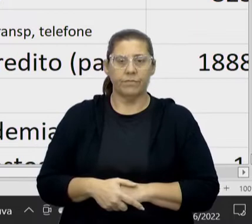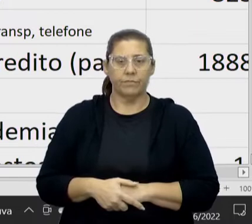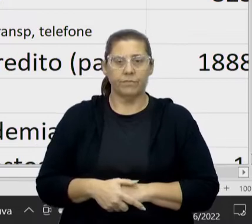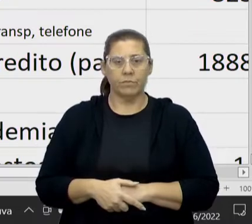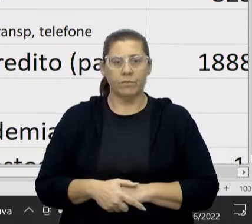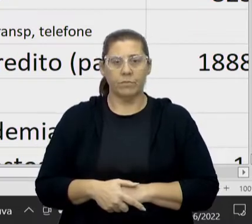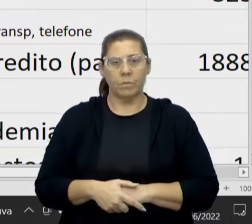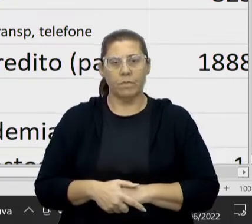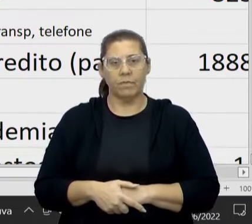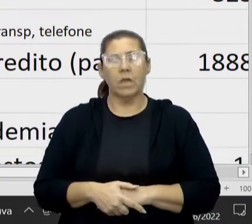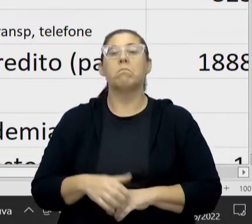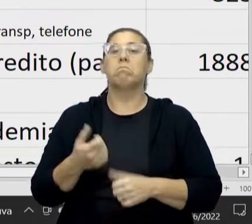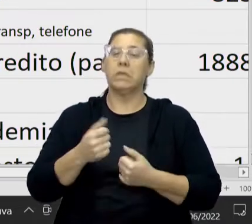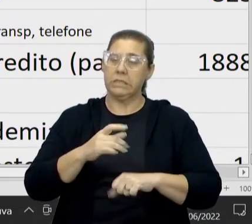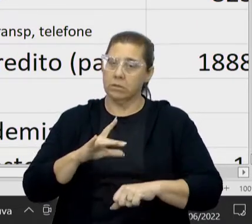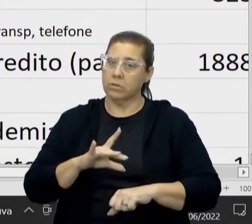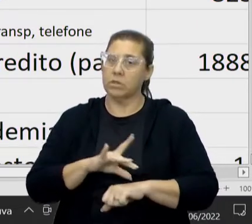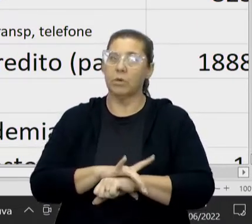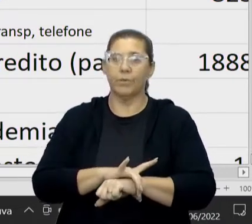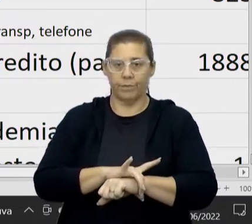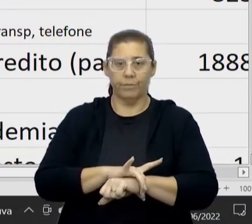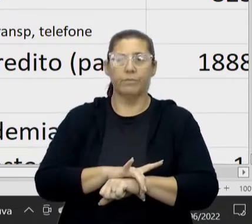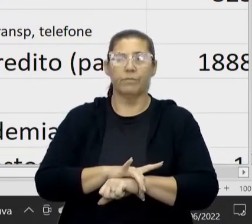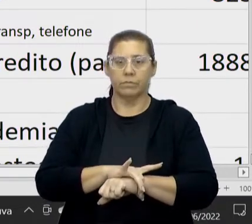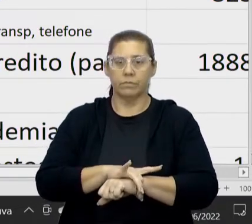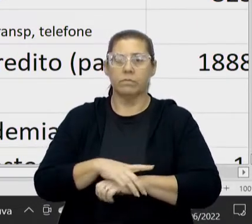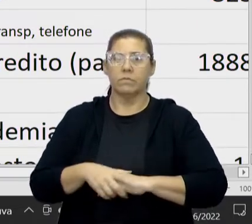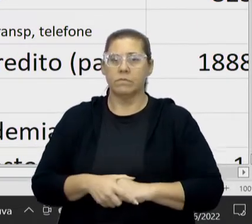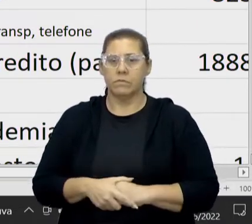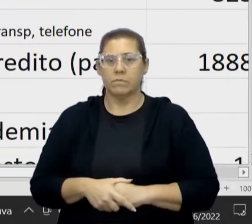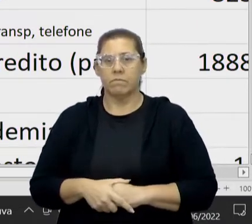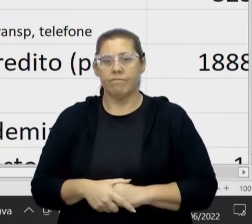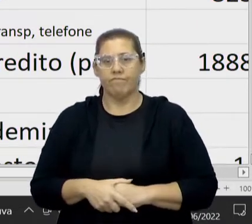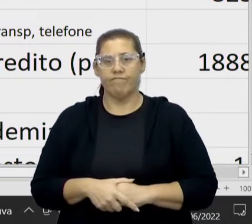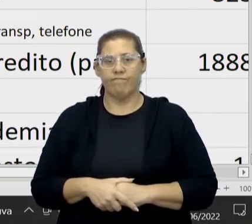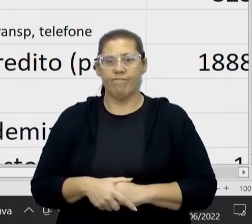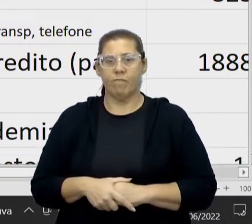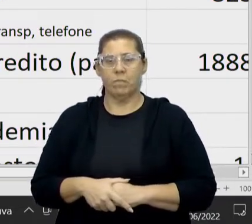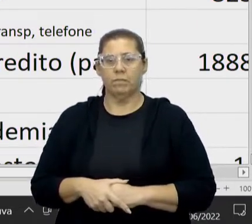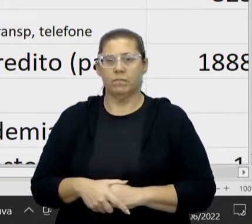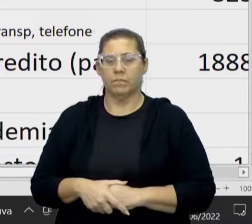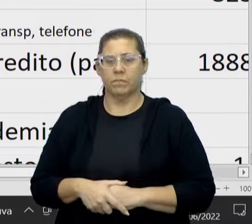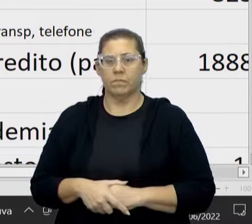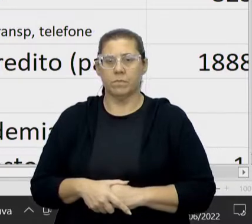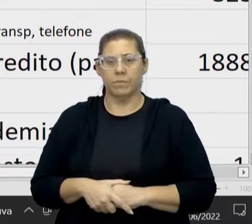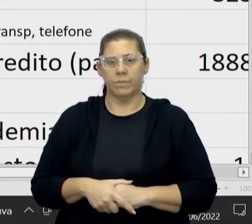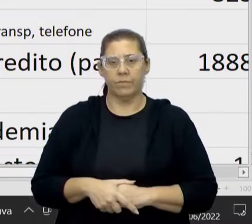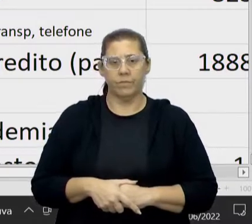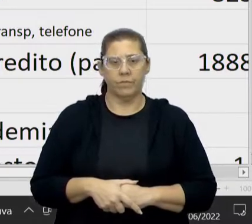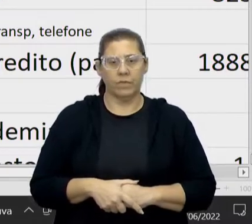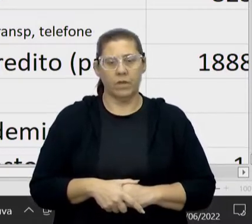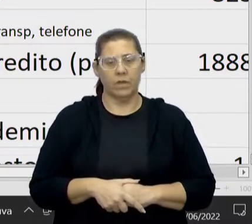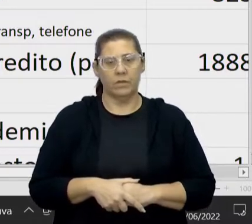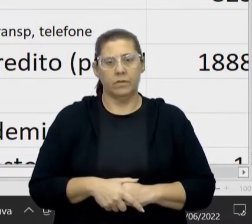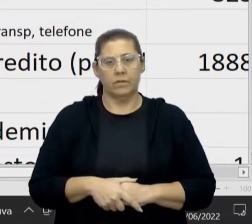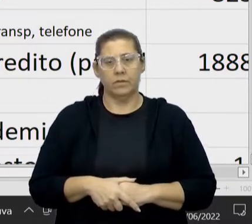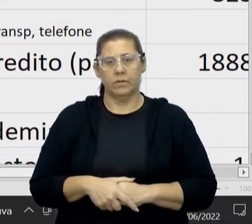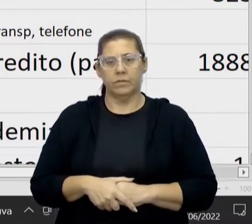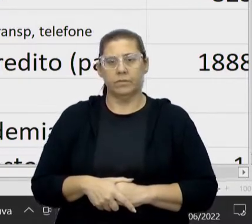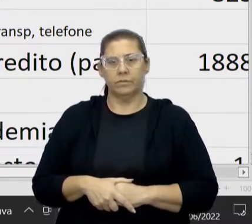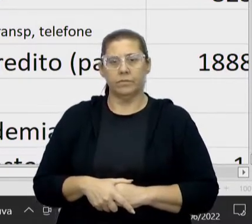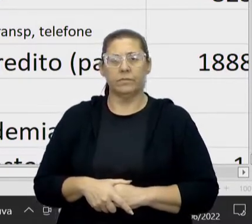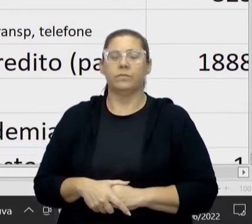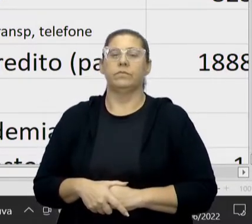Sim. Não dá para você viajar para fora, assim, ficar bastante tempo sem um seguro viagem. E esse seguro viagem aí, tudo